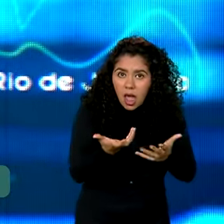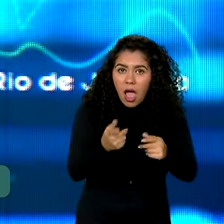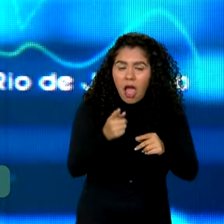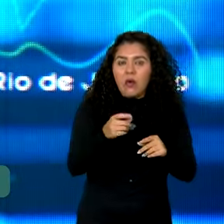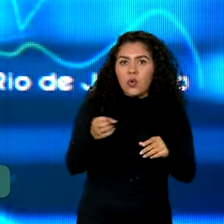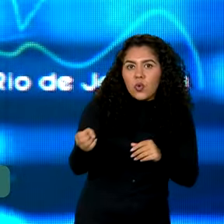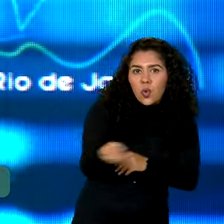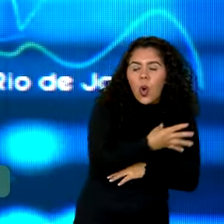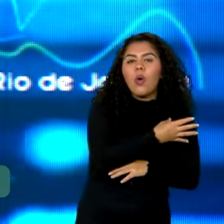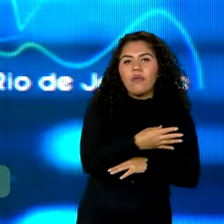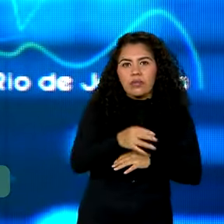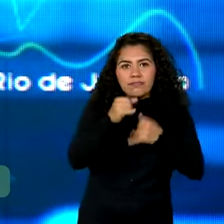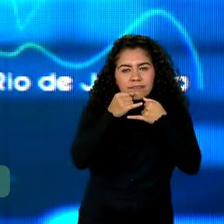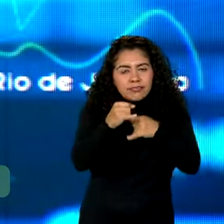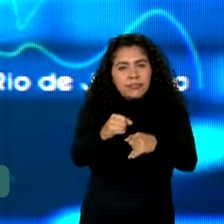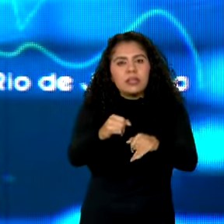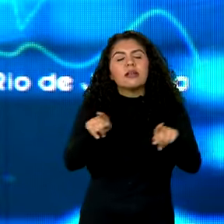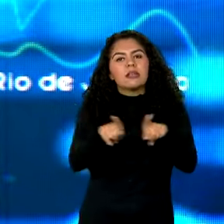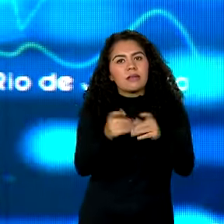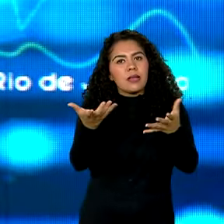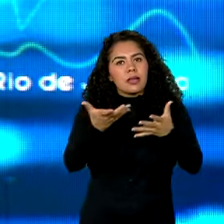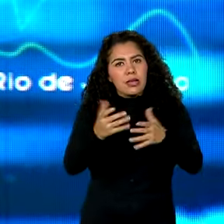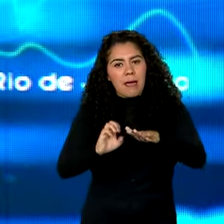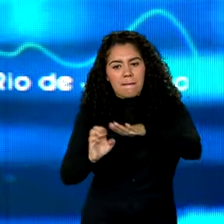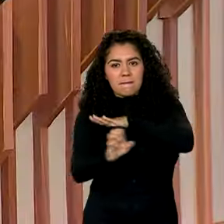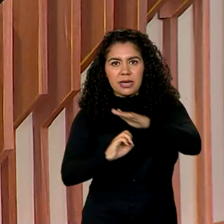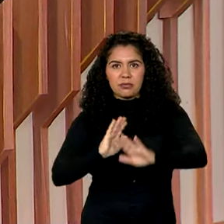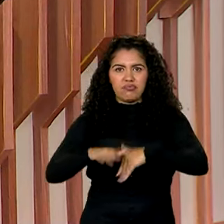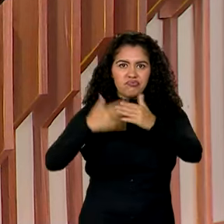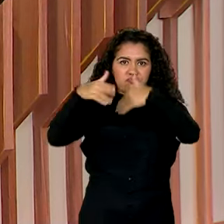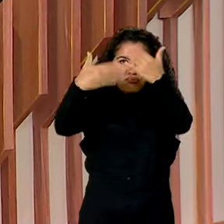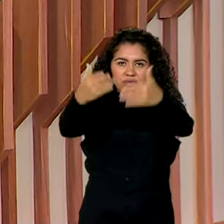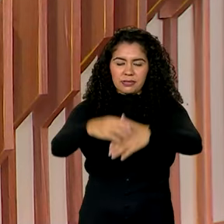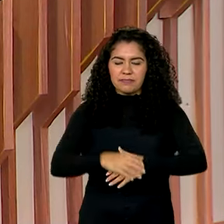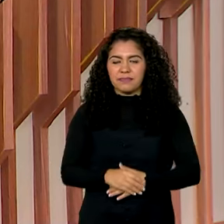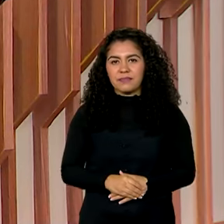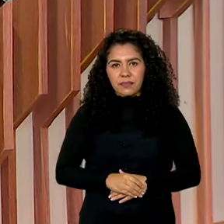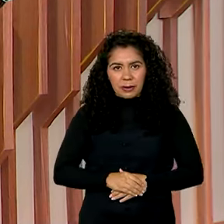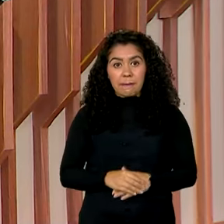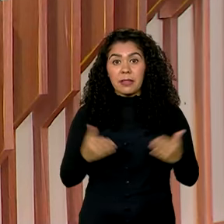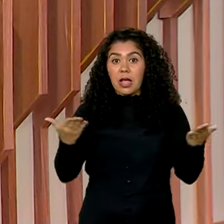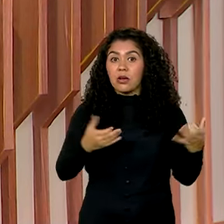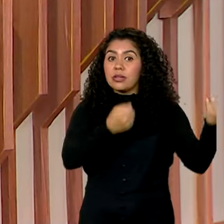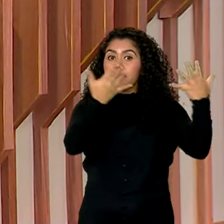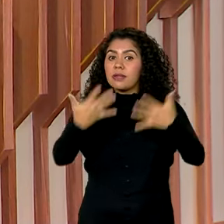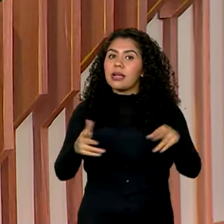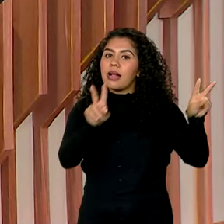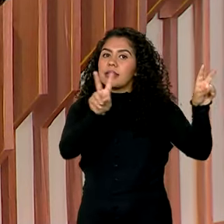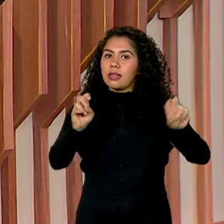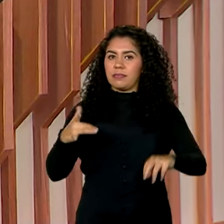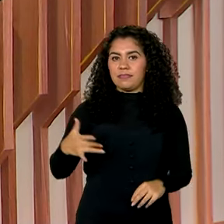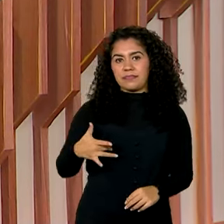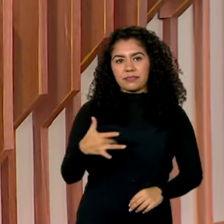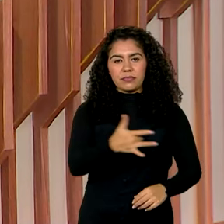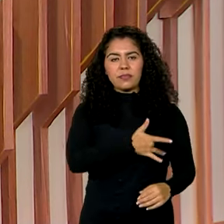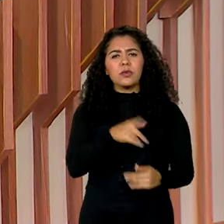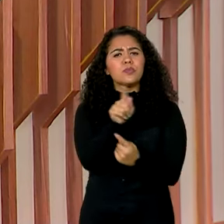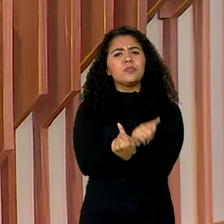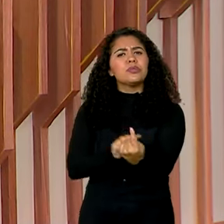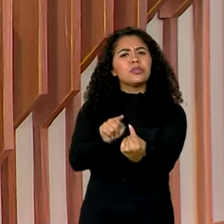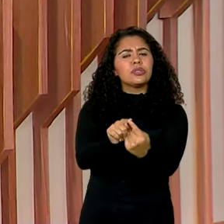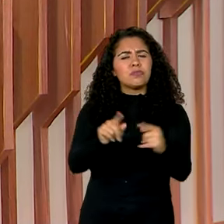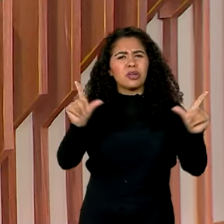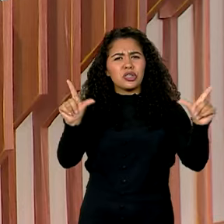e que aqui quiserem fazer as suas empresas crescerem. Vamos falar de saúde agora com o objetivo de